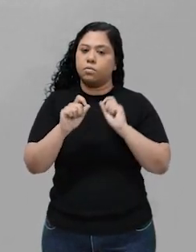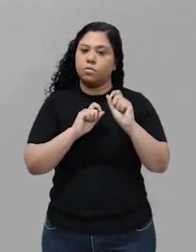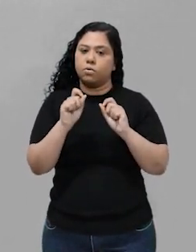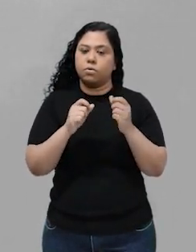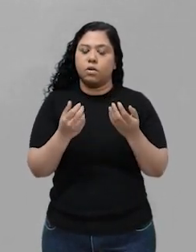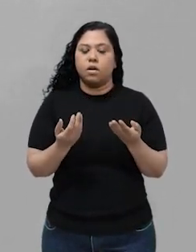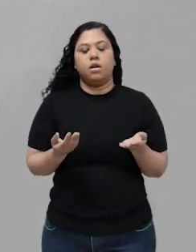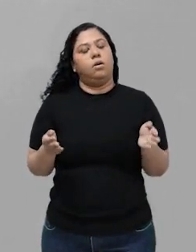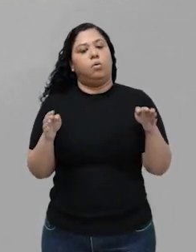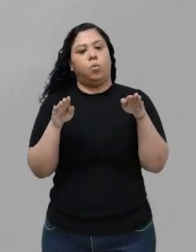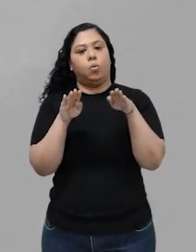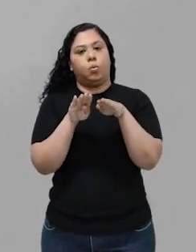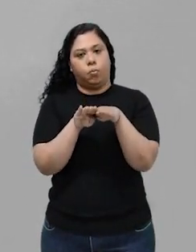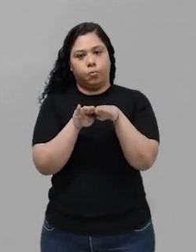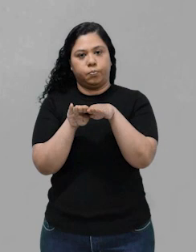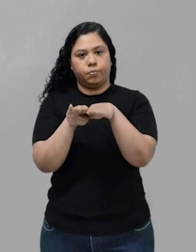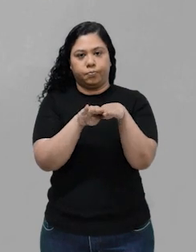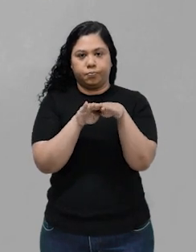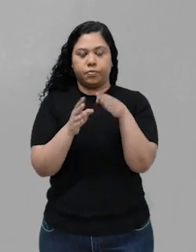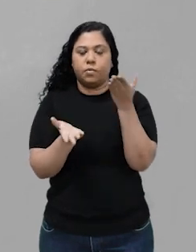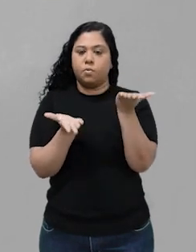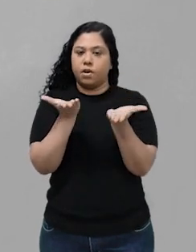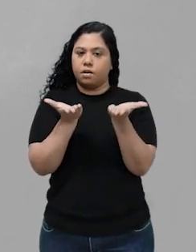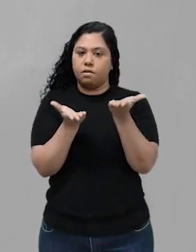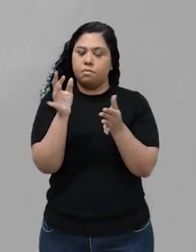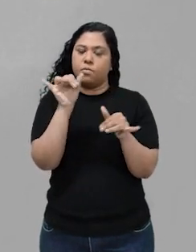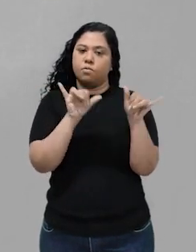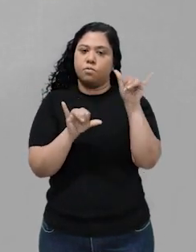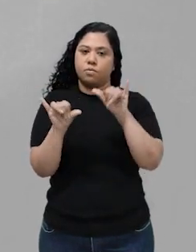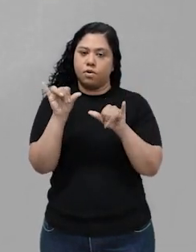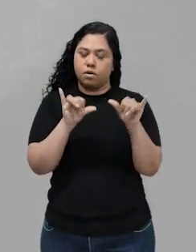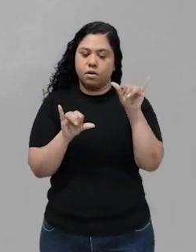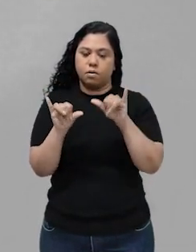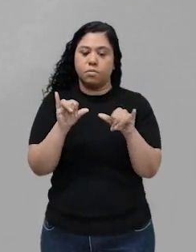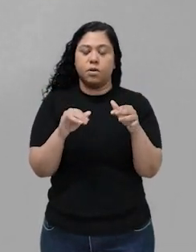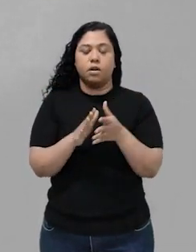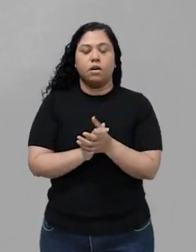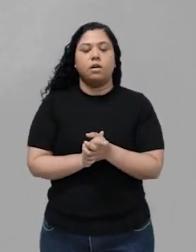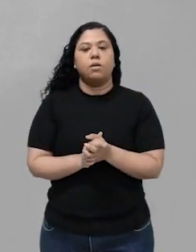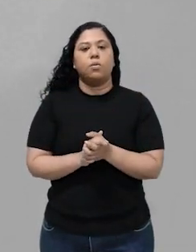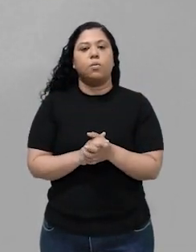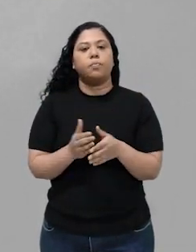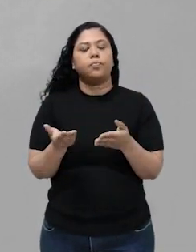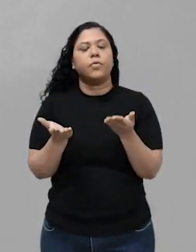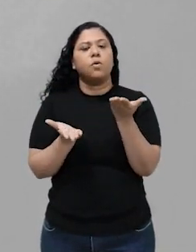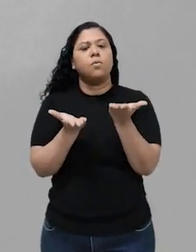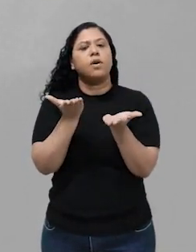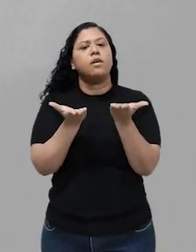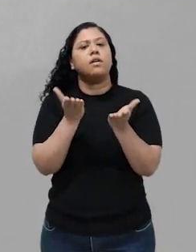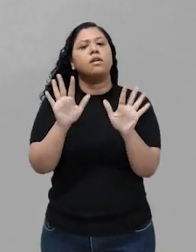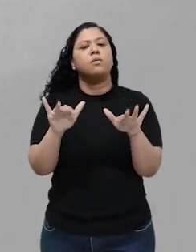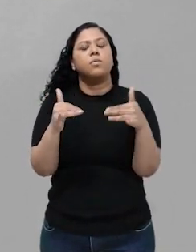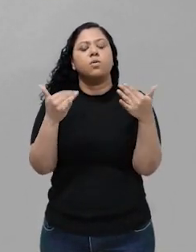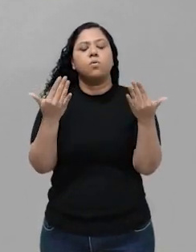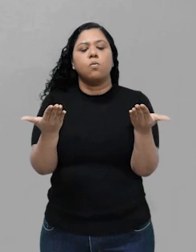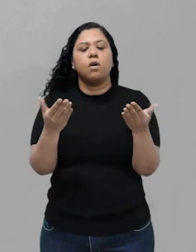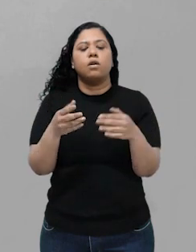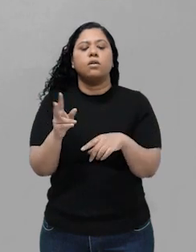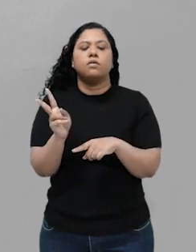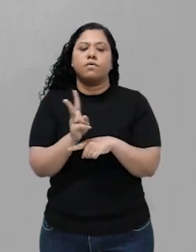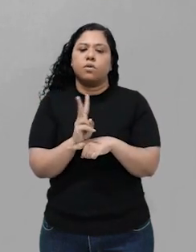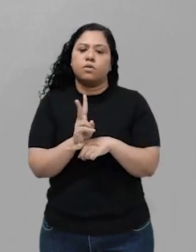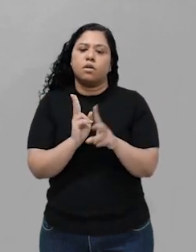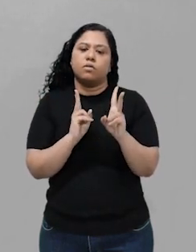atingimos o equilíbrio químico. Então, o equilíbrio, ele é atingido quando as velocidades se igualam.